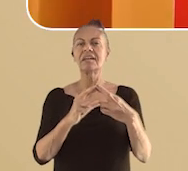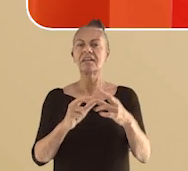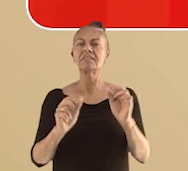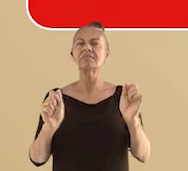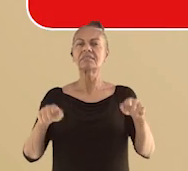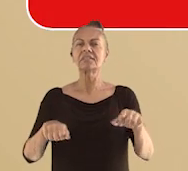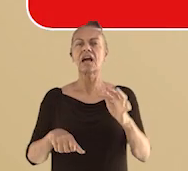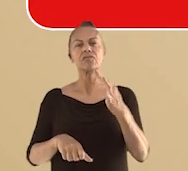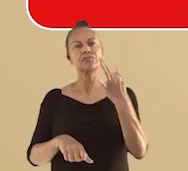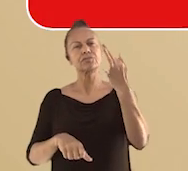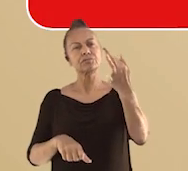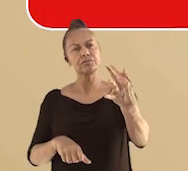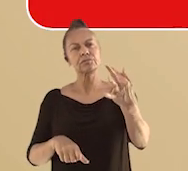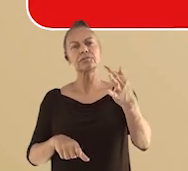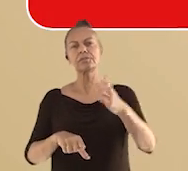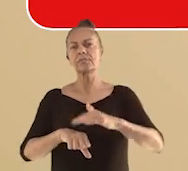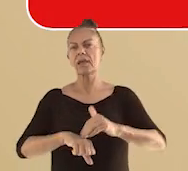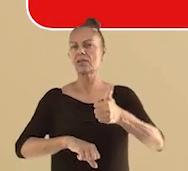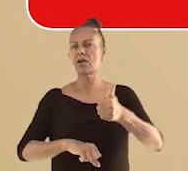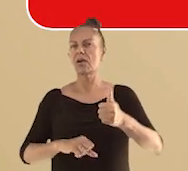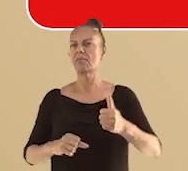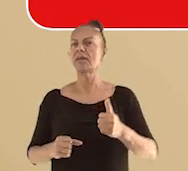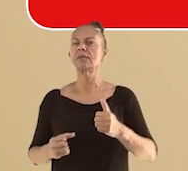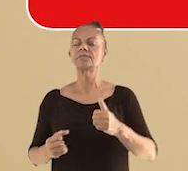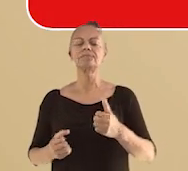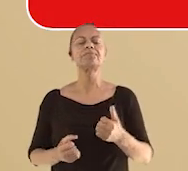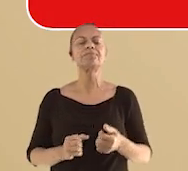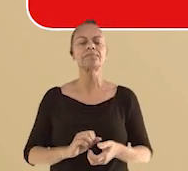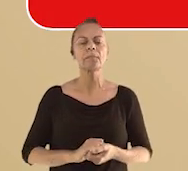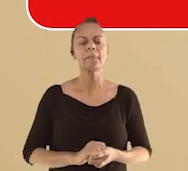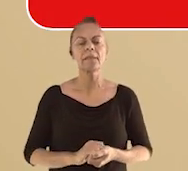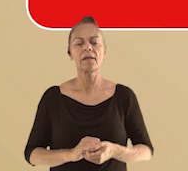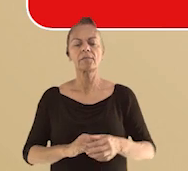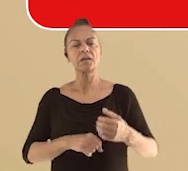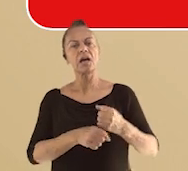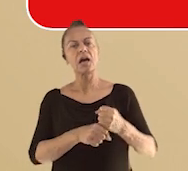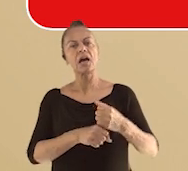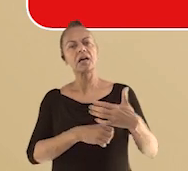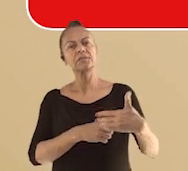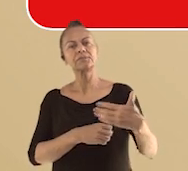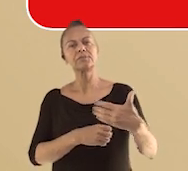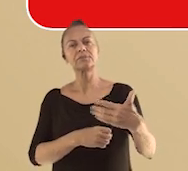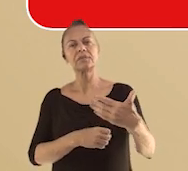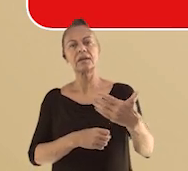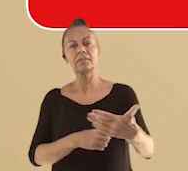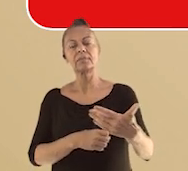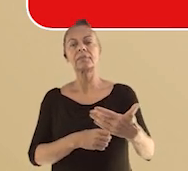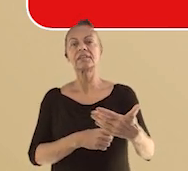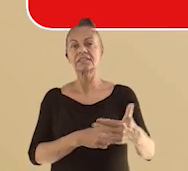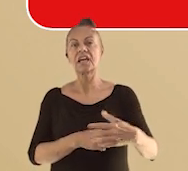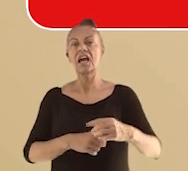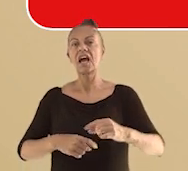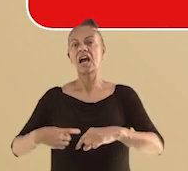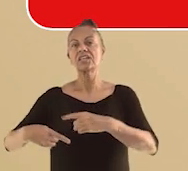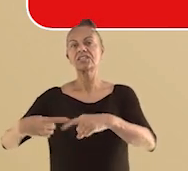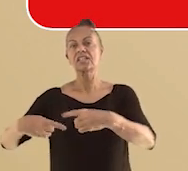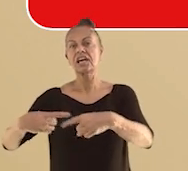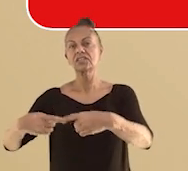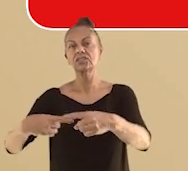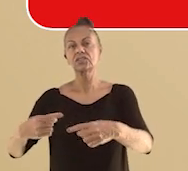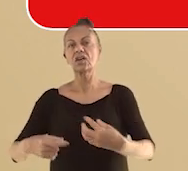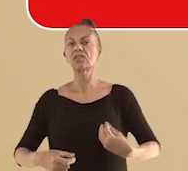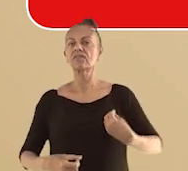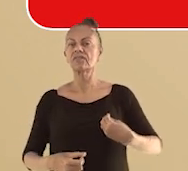plástico, teremos um futuro melhor para todos. E mares e oceanos mais limpos com o passar dos anos, para que as